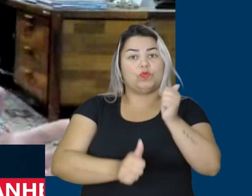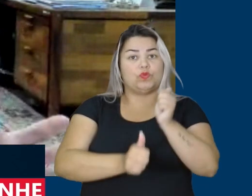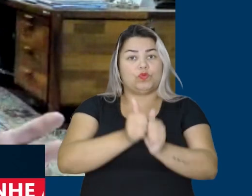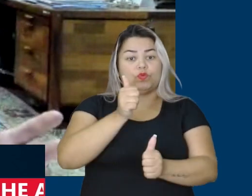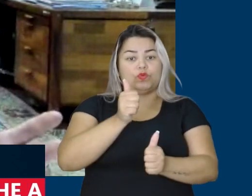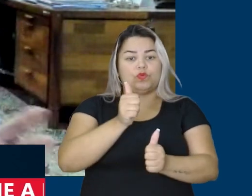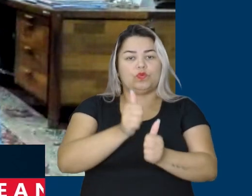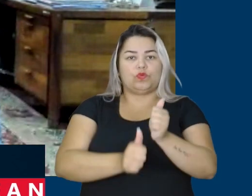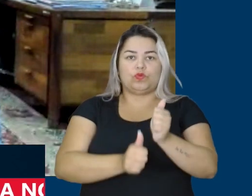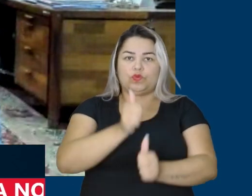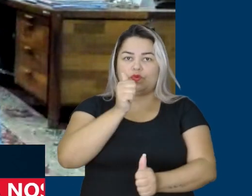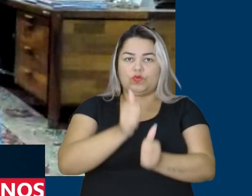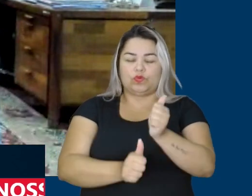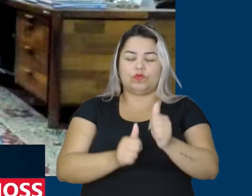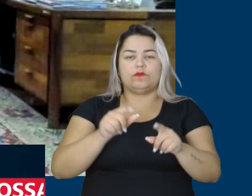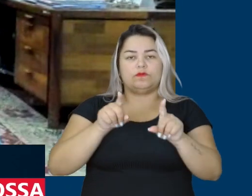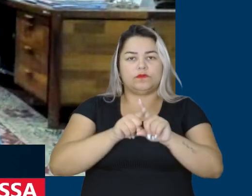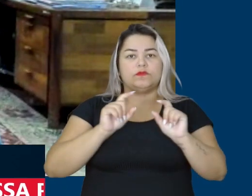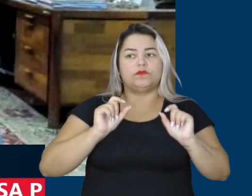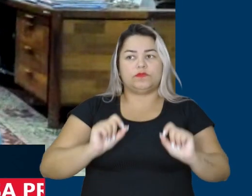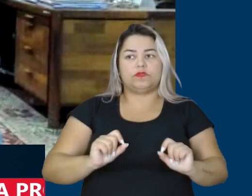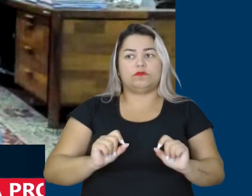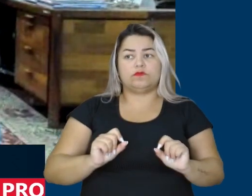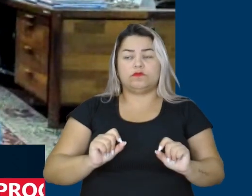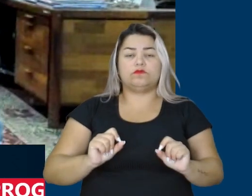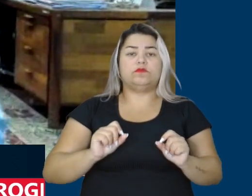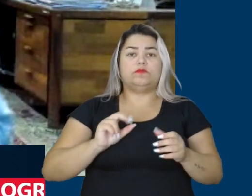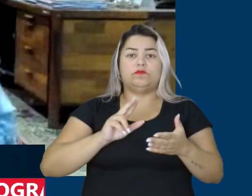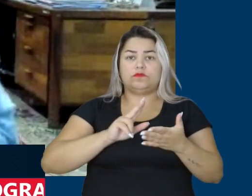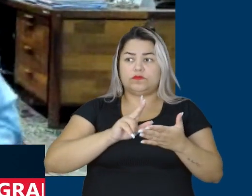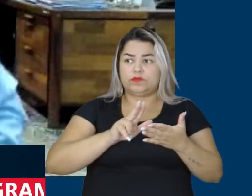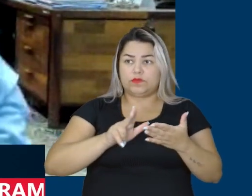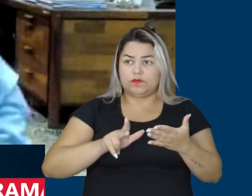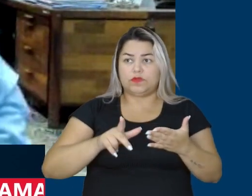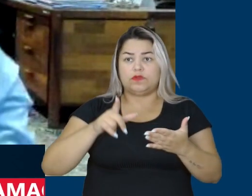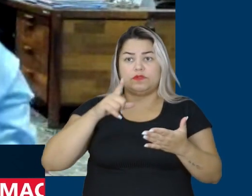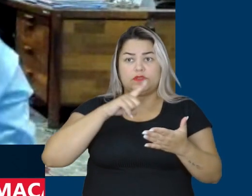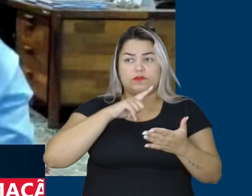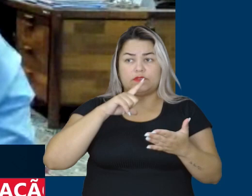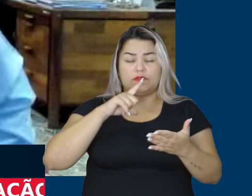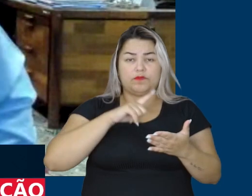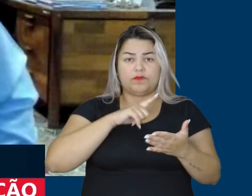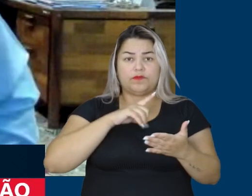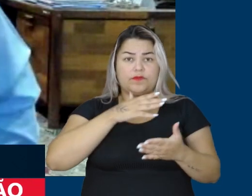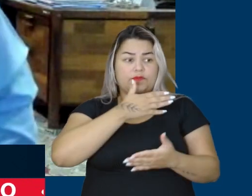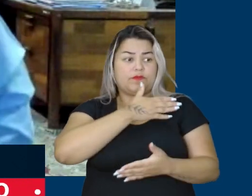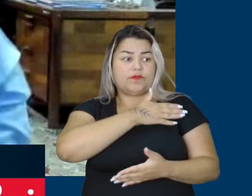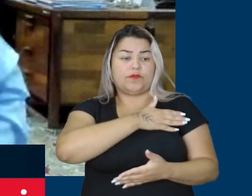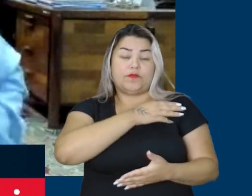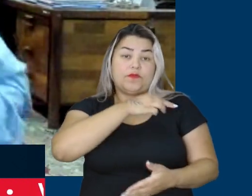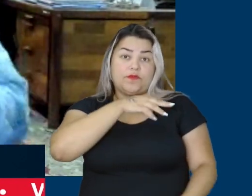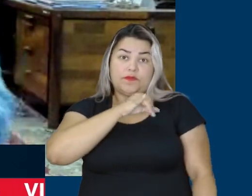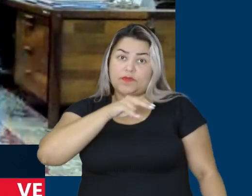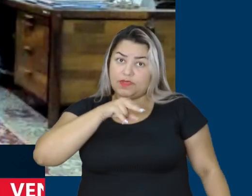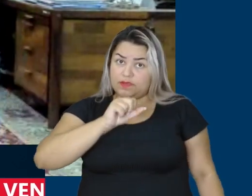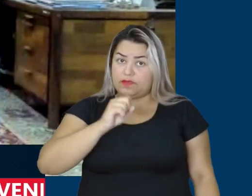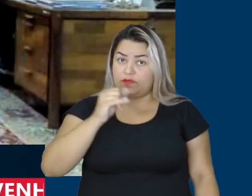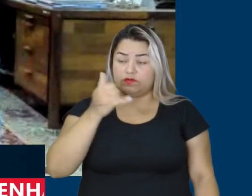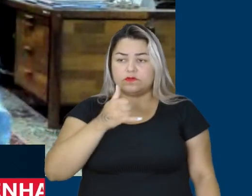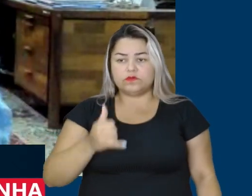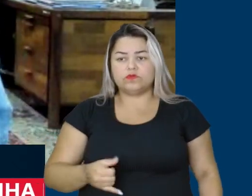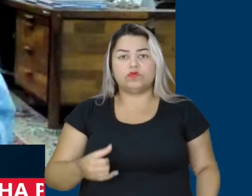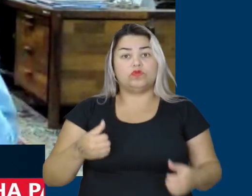os ministros, das cidades, das minas de energia, do transporte,